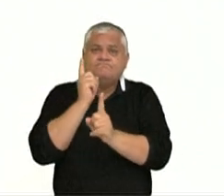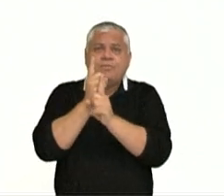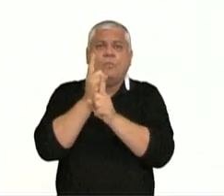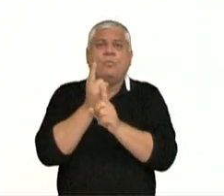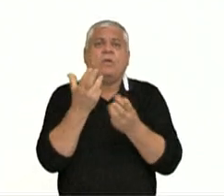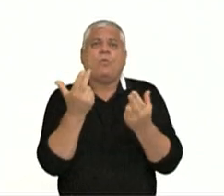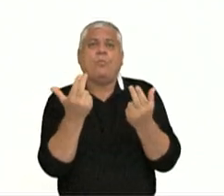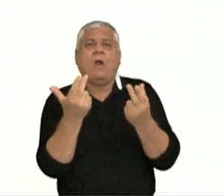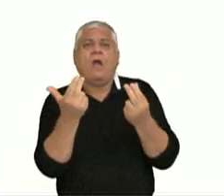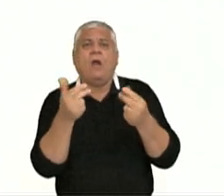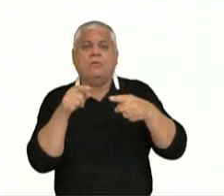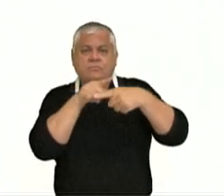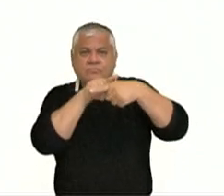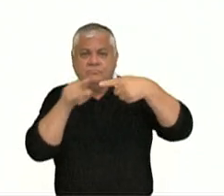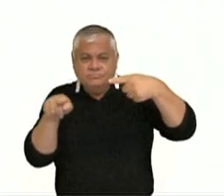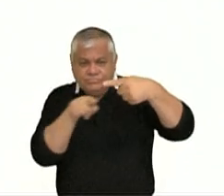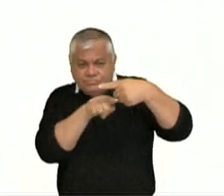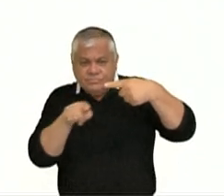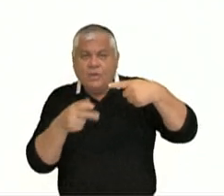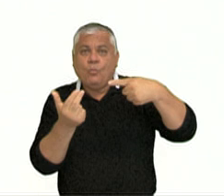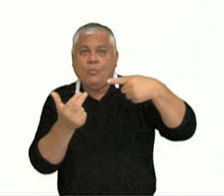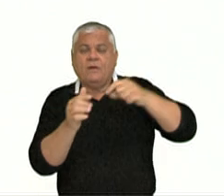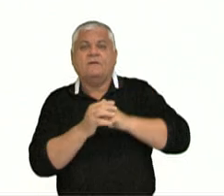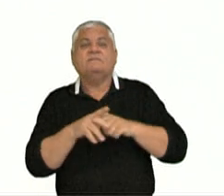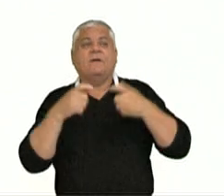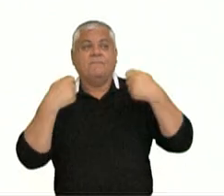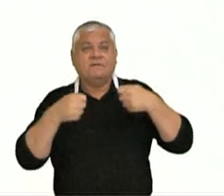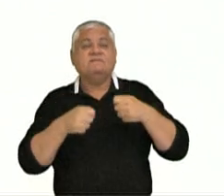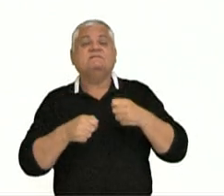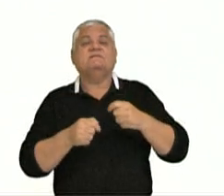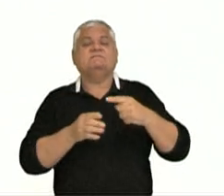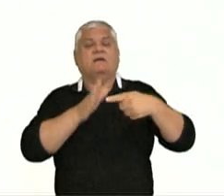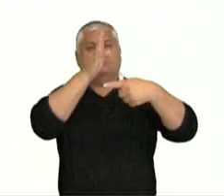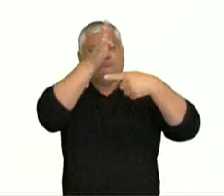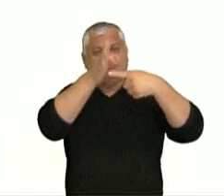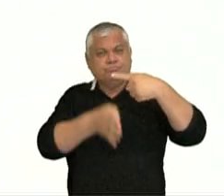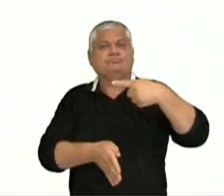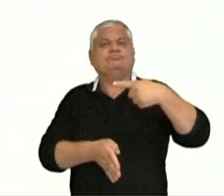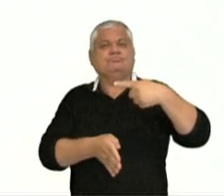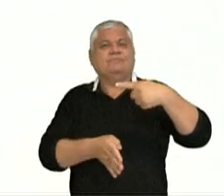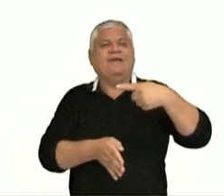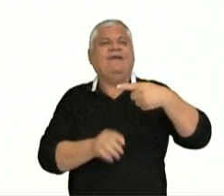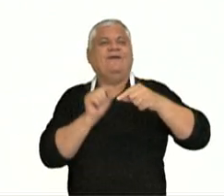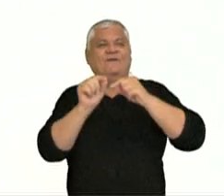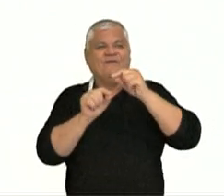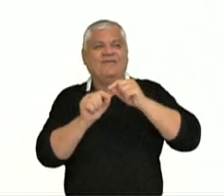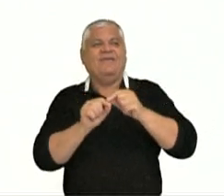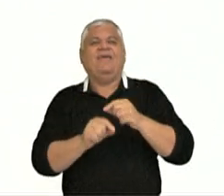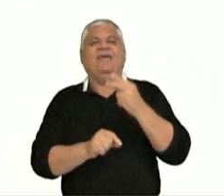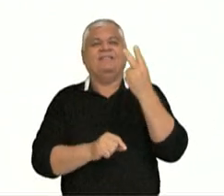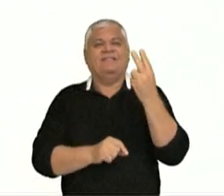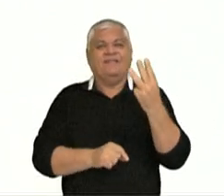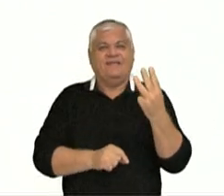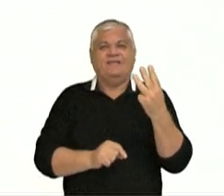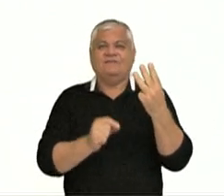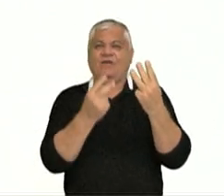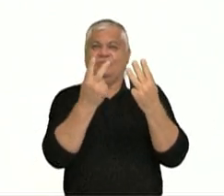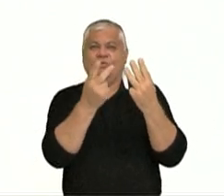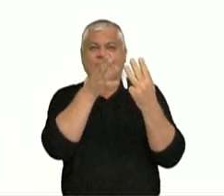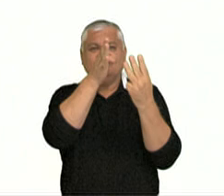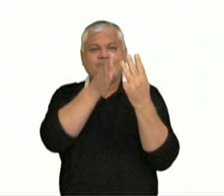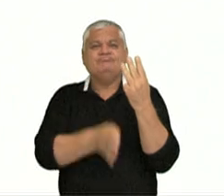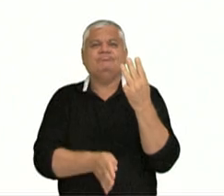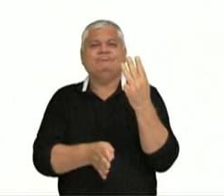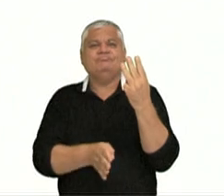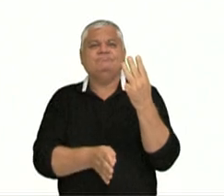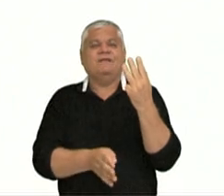comum, ok? Então, nós vamos calcular o MMC entre 3 e 2, entre